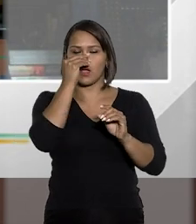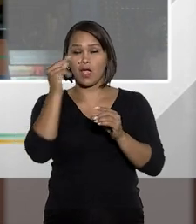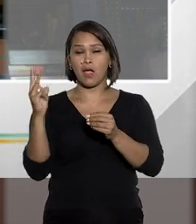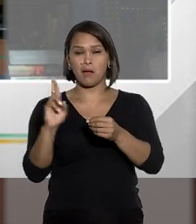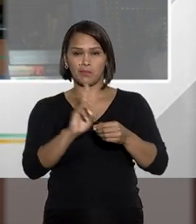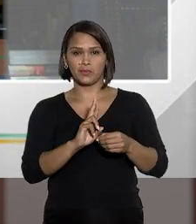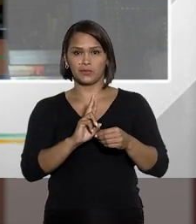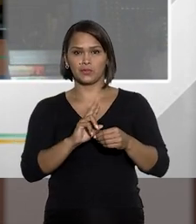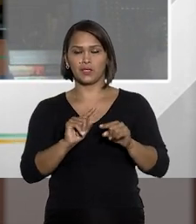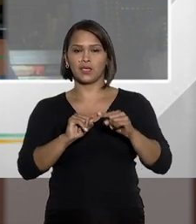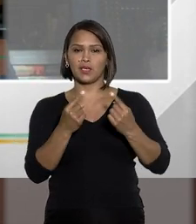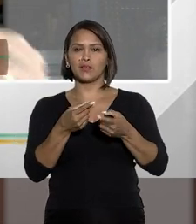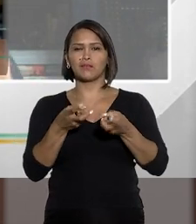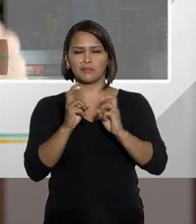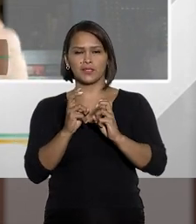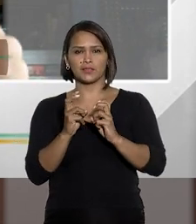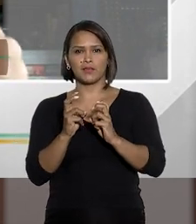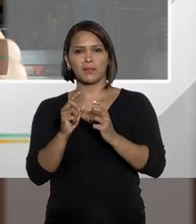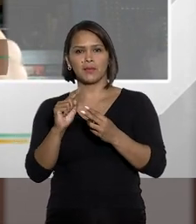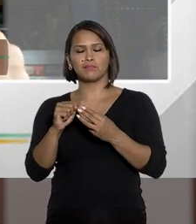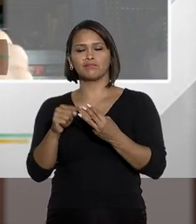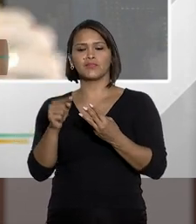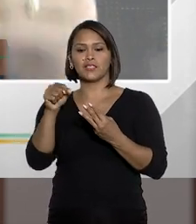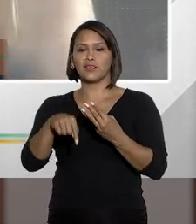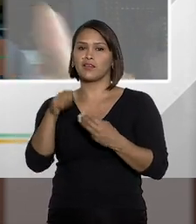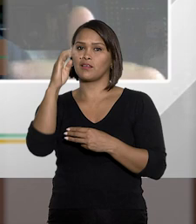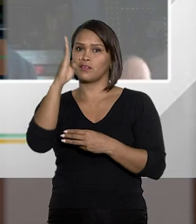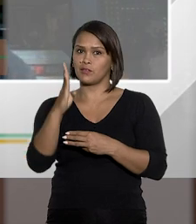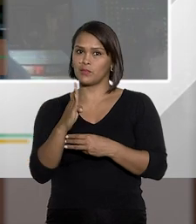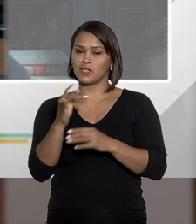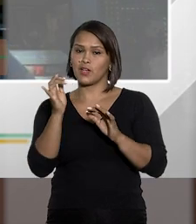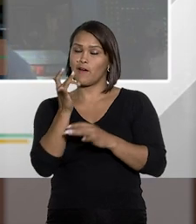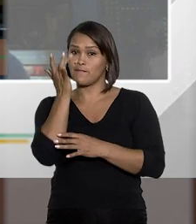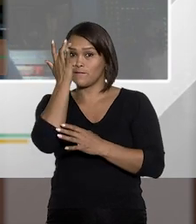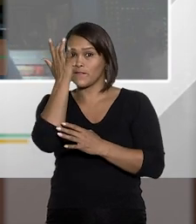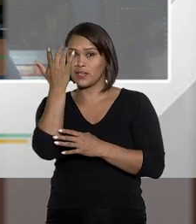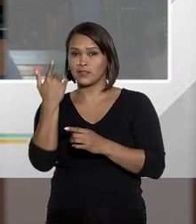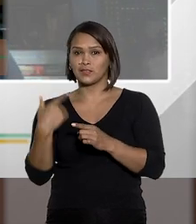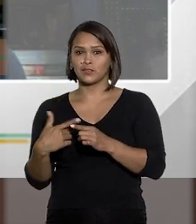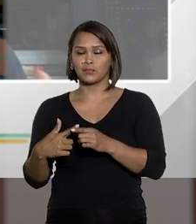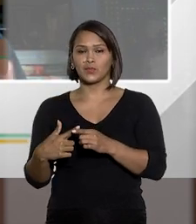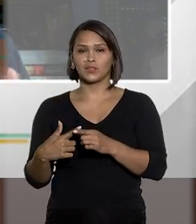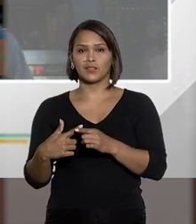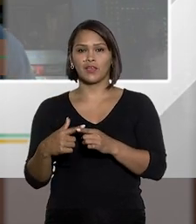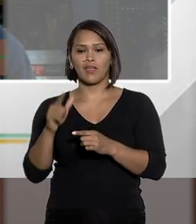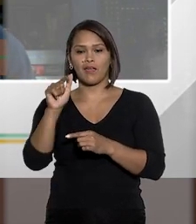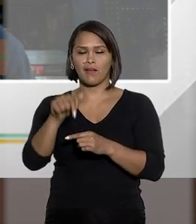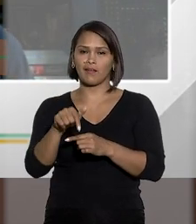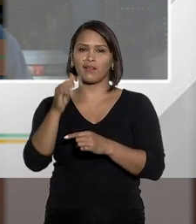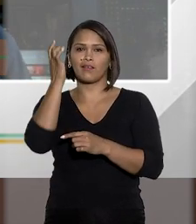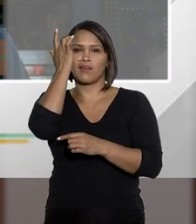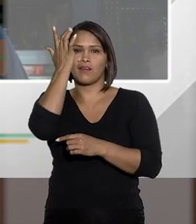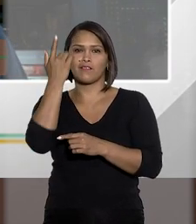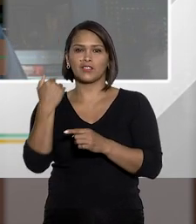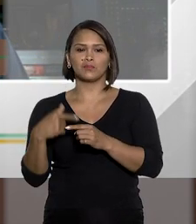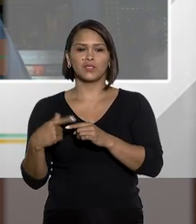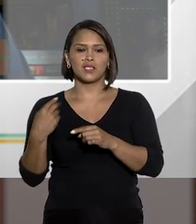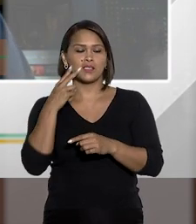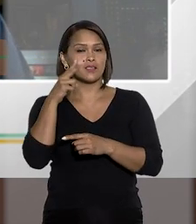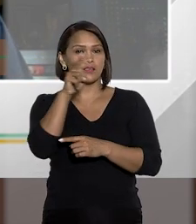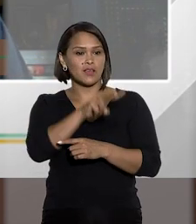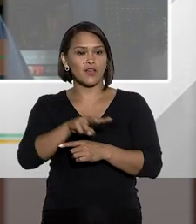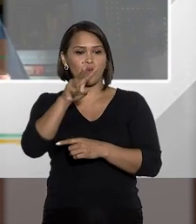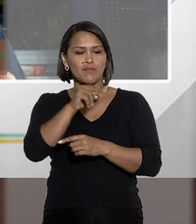transforme em abuso de autoridade. Então, e aqui no Brasil fica fácil. Fica fácil porque, se eu